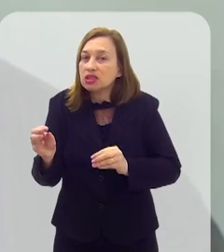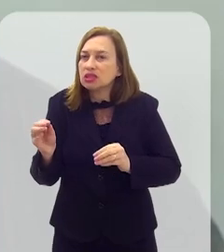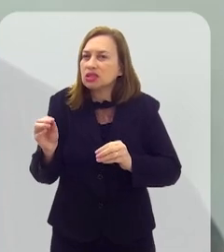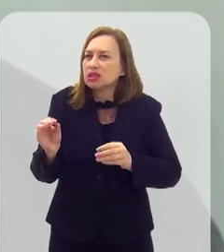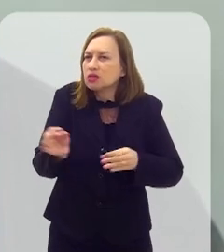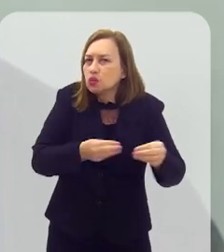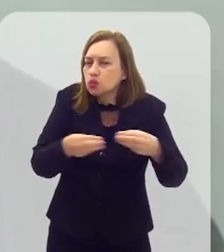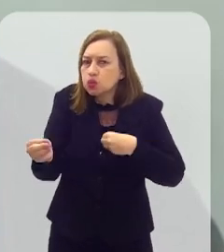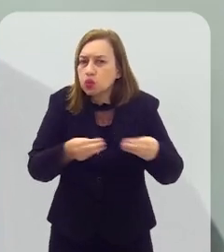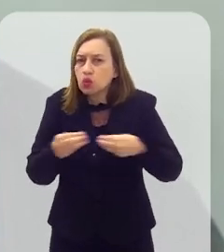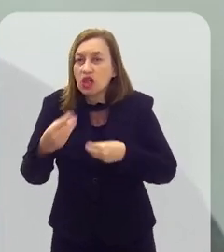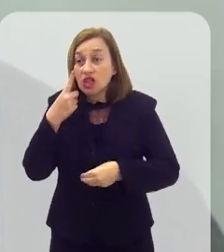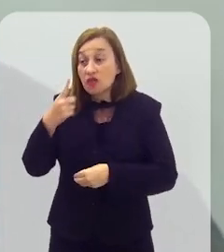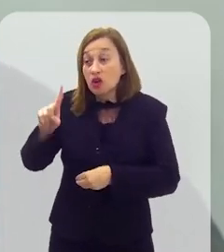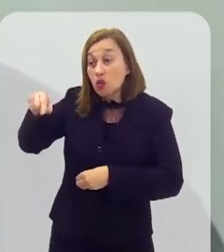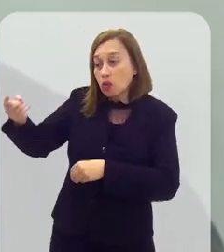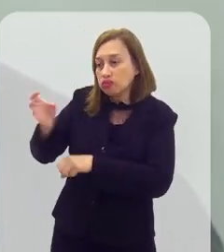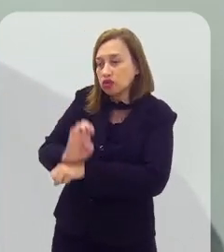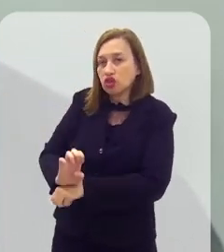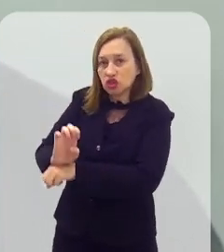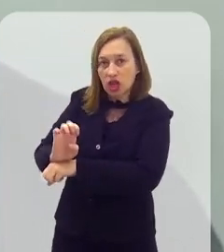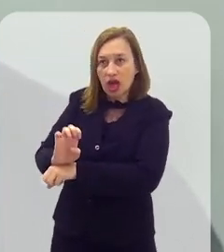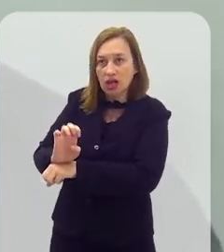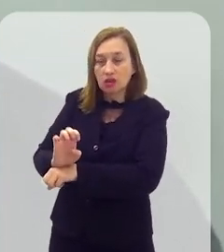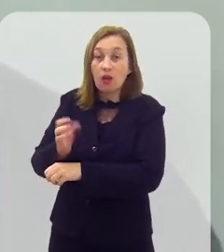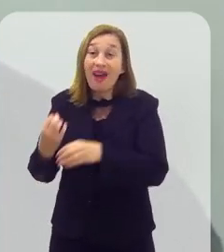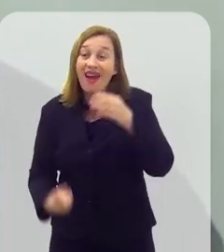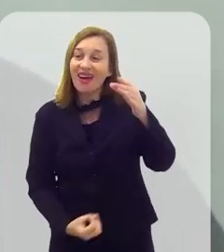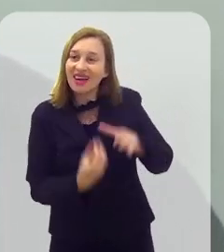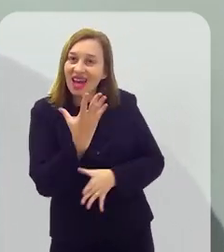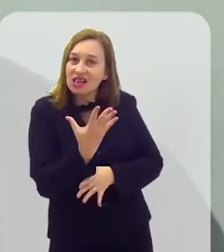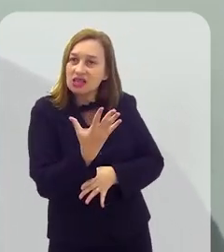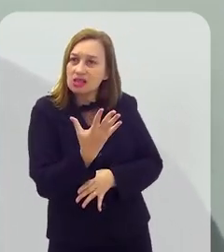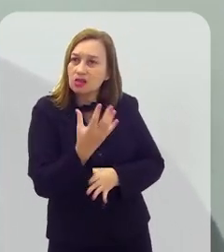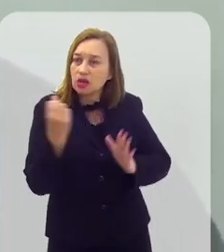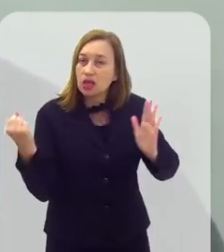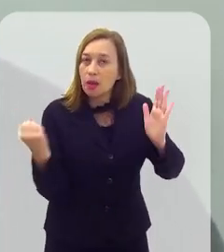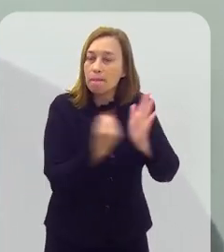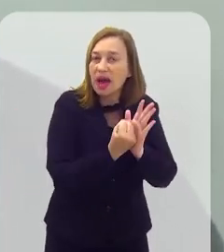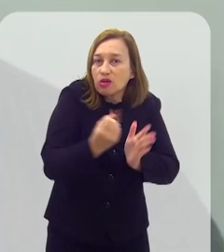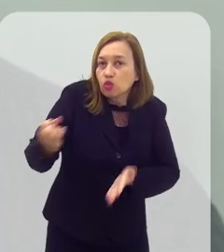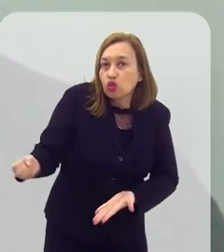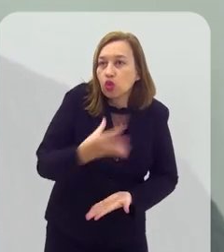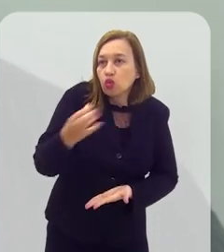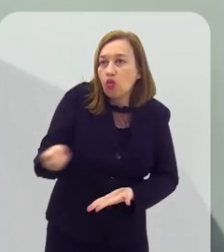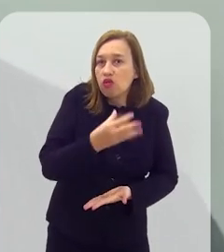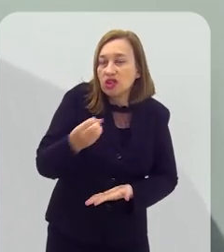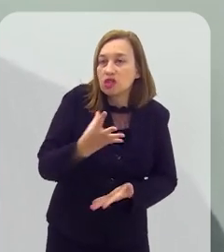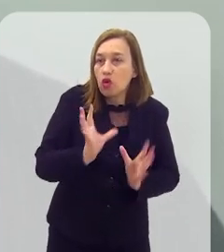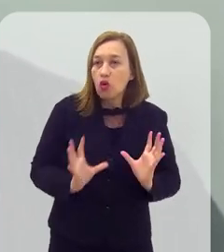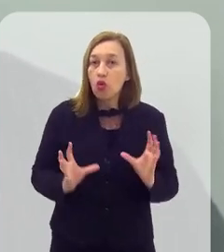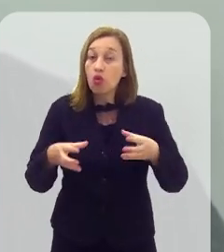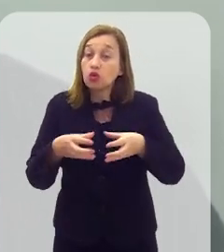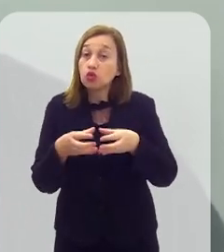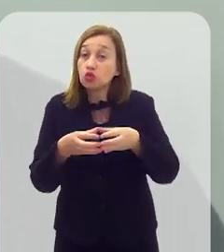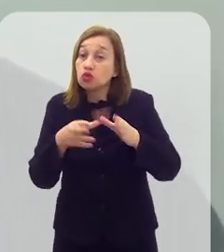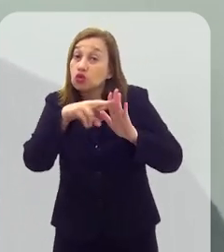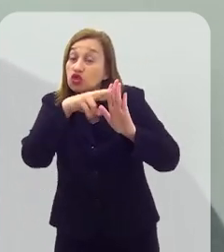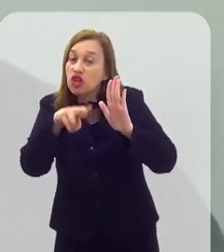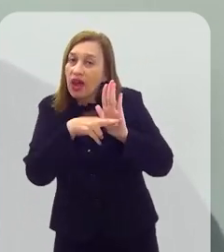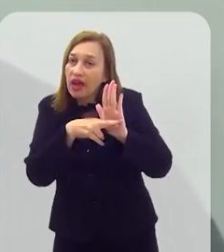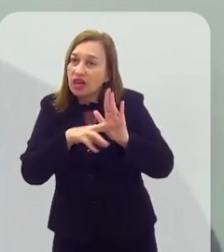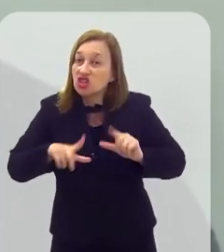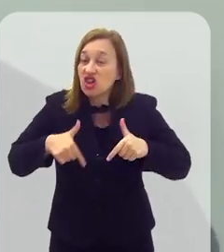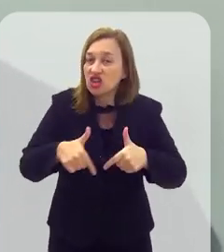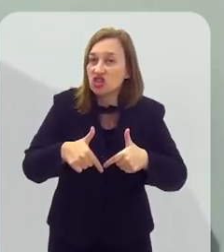ações articuladas. O que a gente vê em outros estados são exemplos, por exemplo, da criação do que eles chamam de pactos de inovação, ou seja, um conjunto